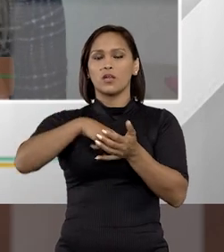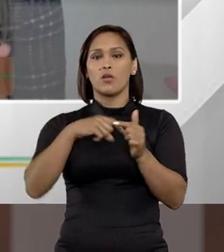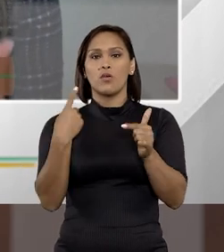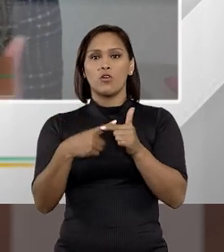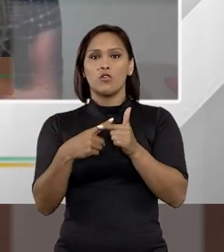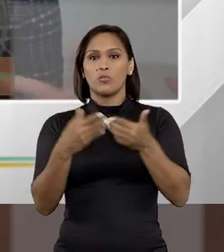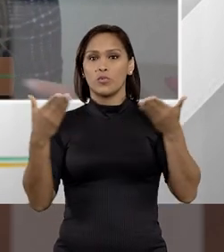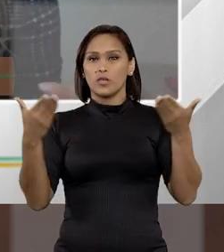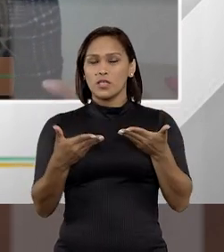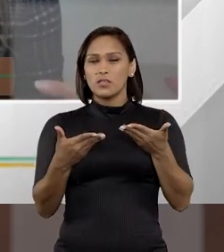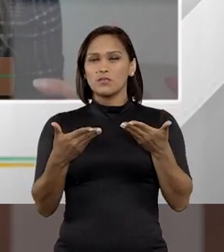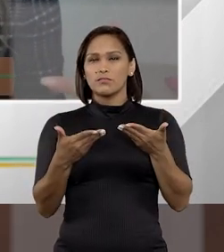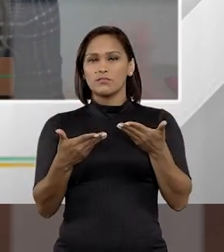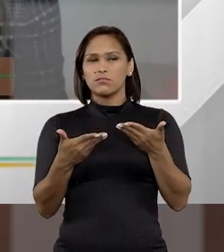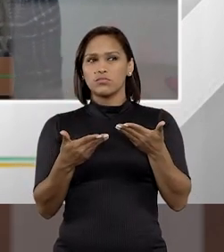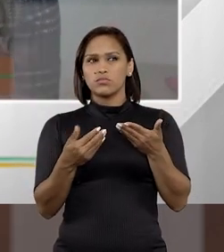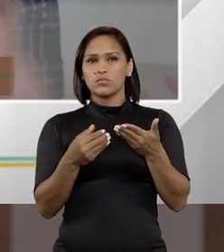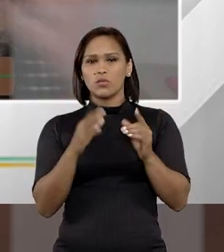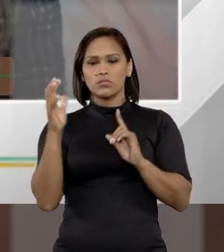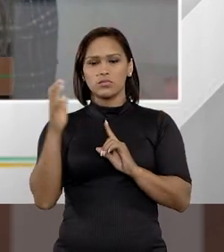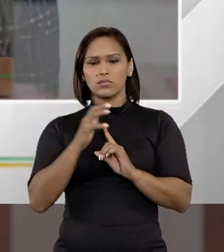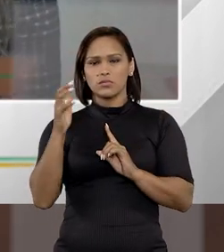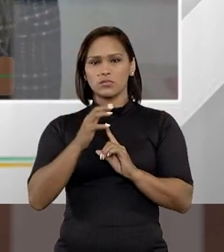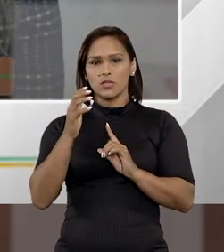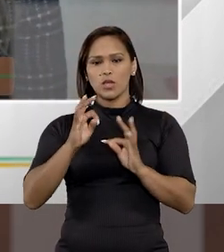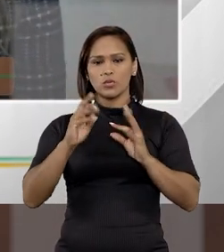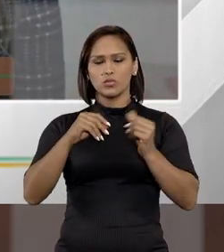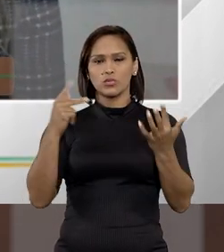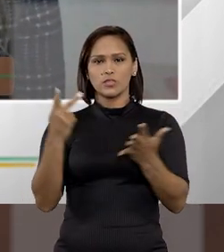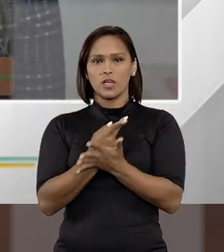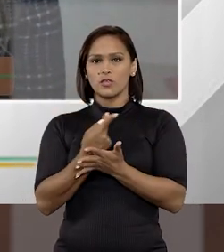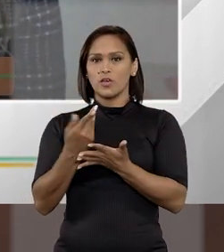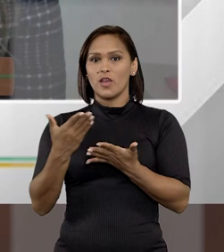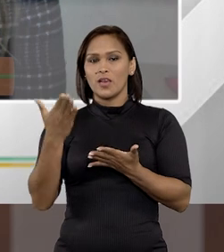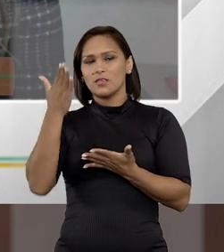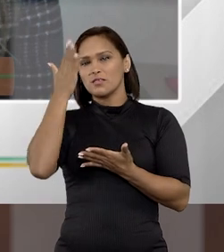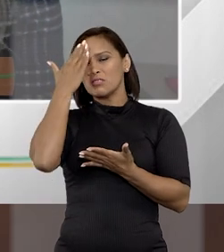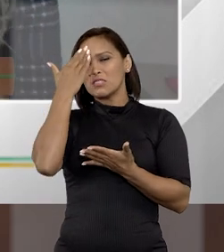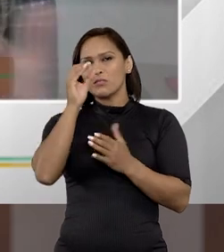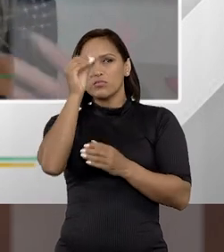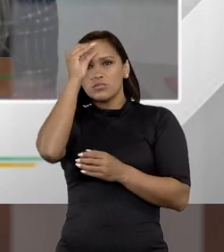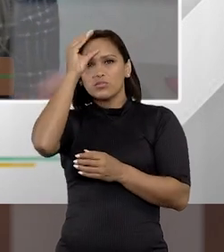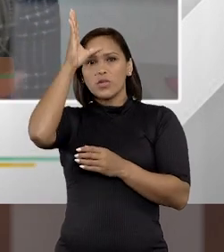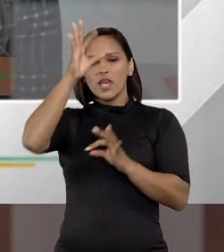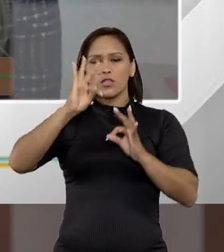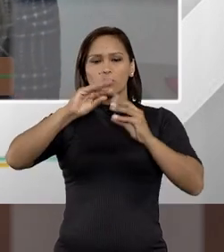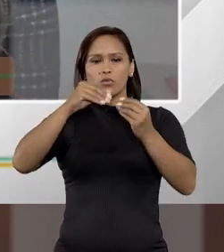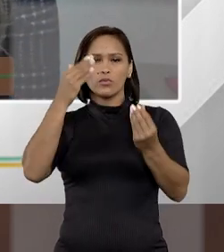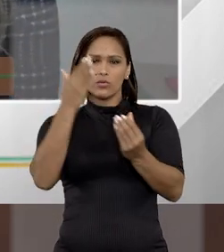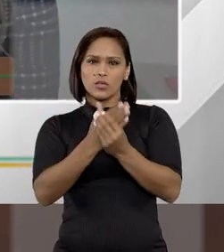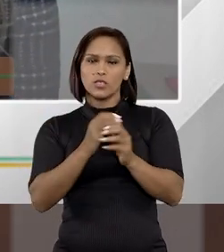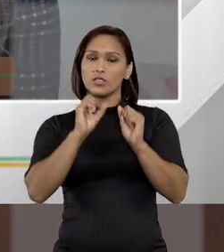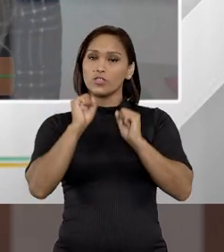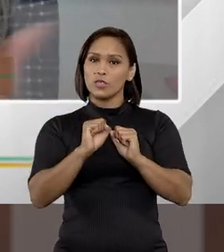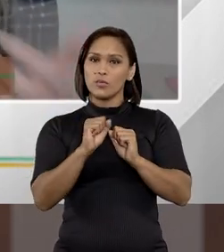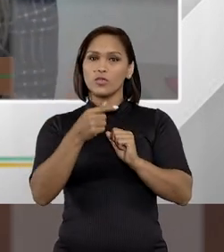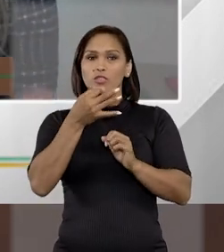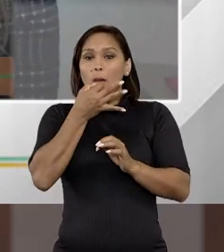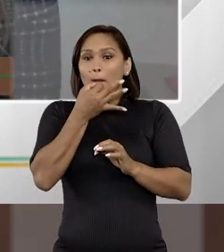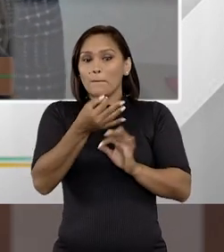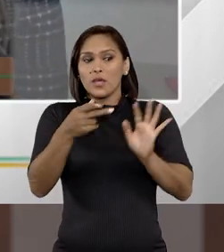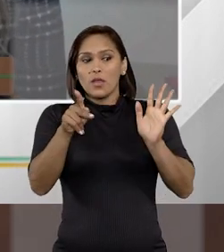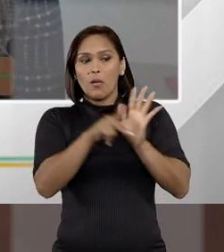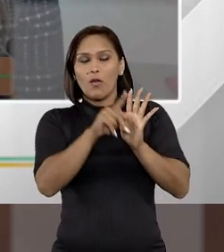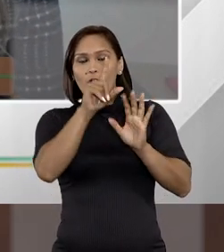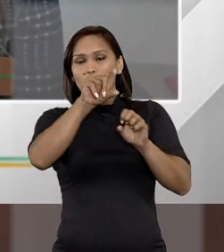ele já está tão contaminado com tudo que aconteceu, né? Ele já está conhecendo tanto aquele fato, ele já pode, inclusive, ter